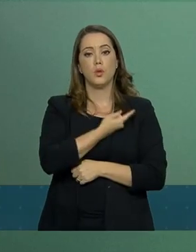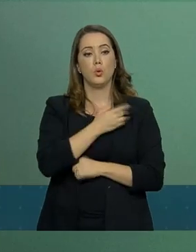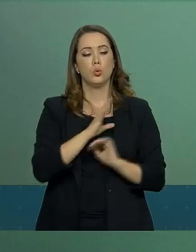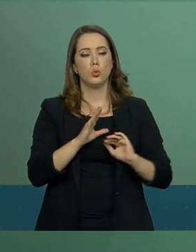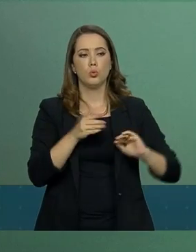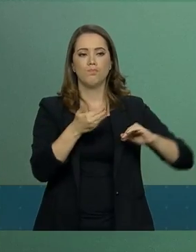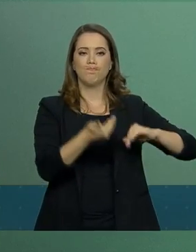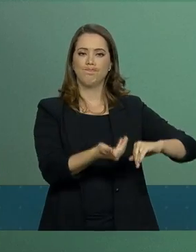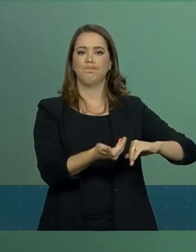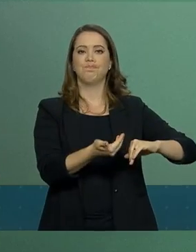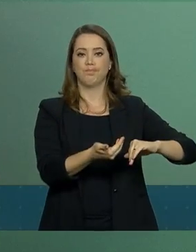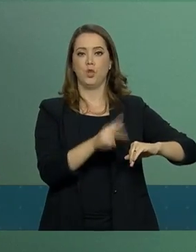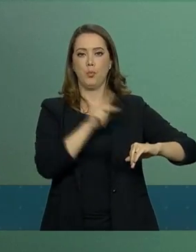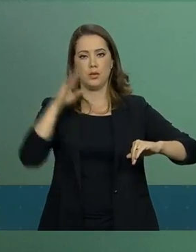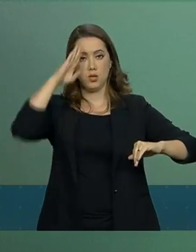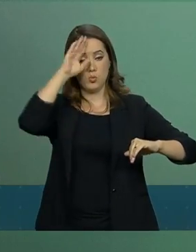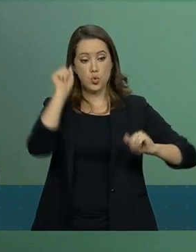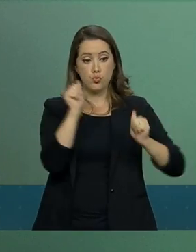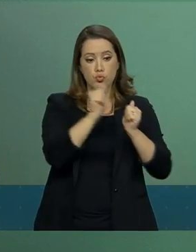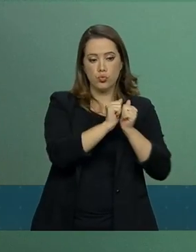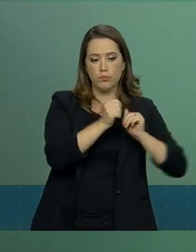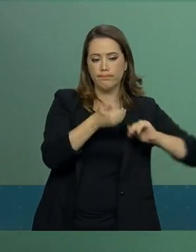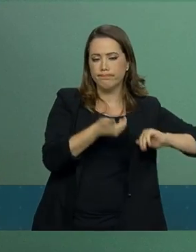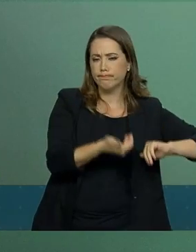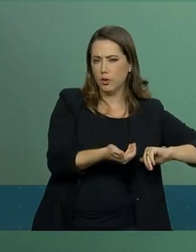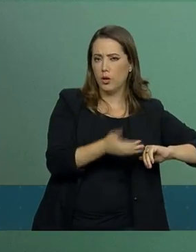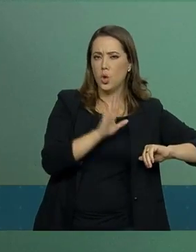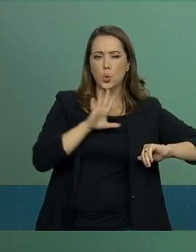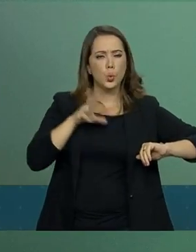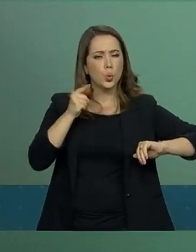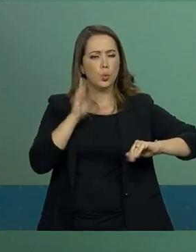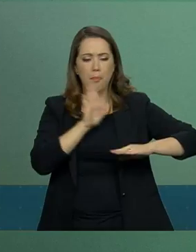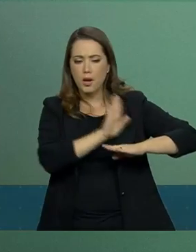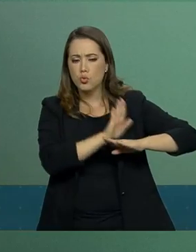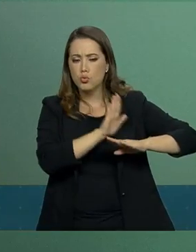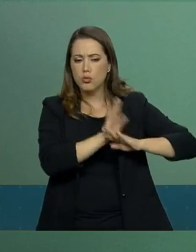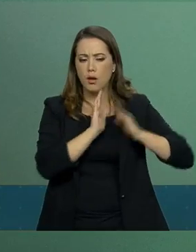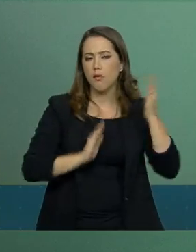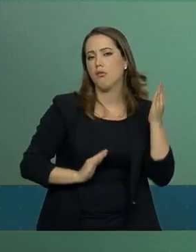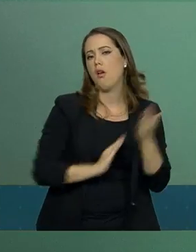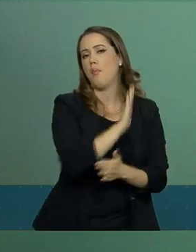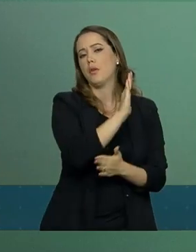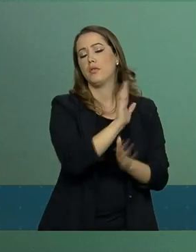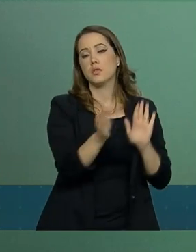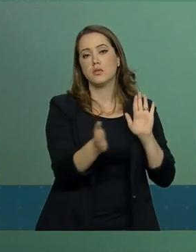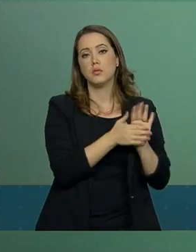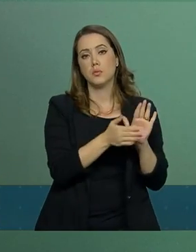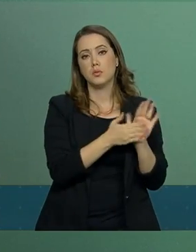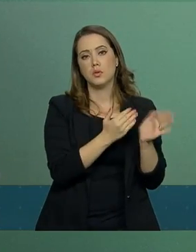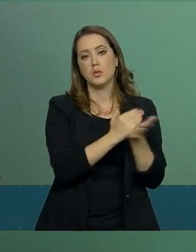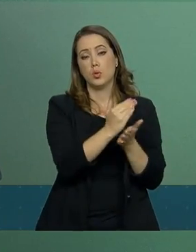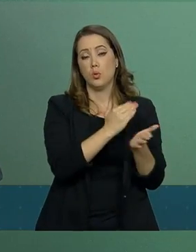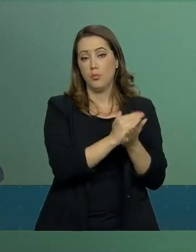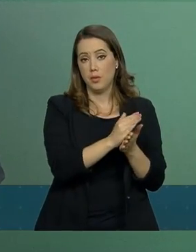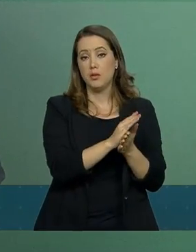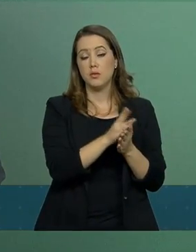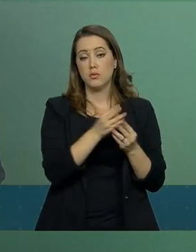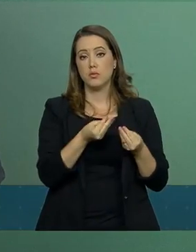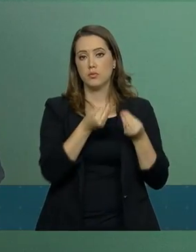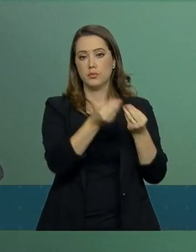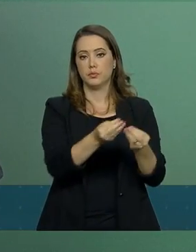parlamento e fará de tudo para colaborar para a aprovação da proposta que inicialmente foi enviada.